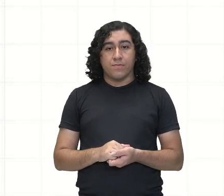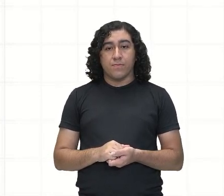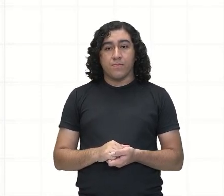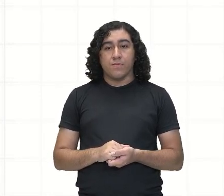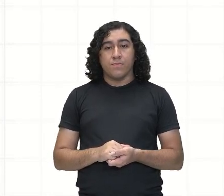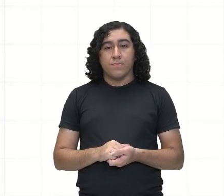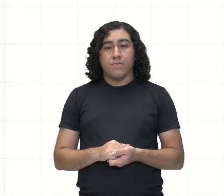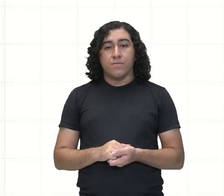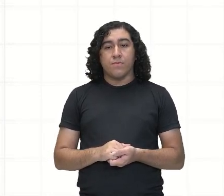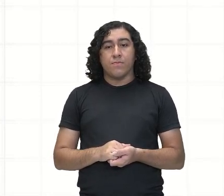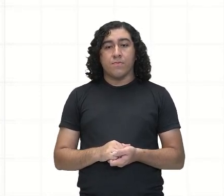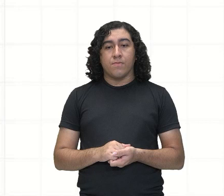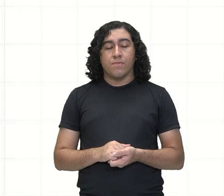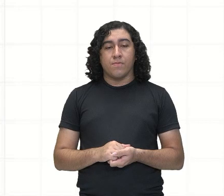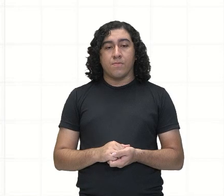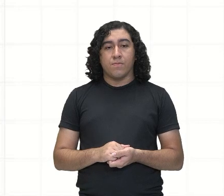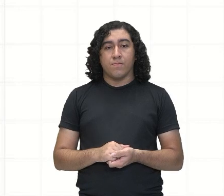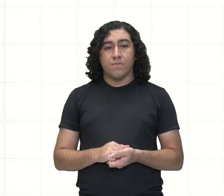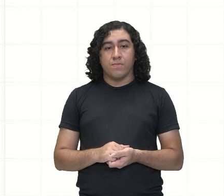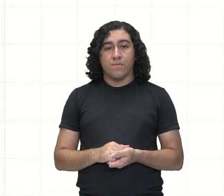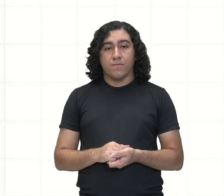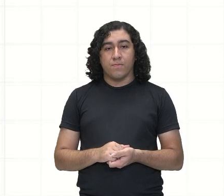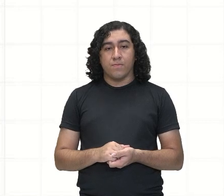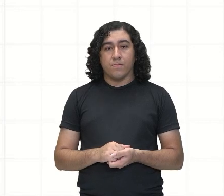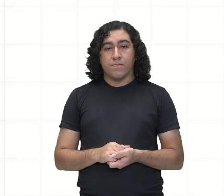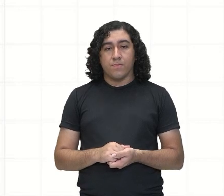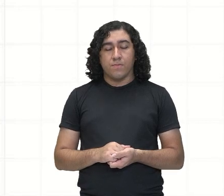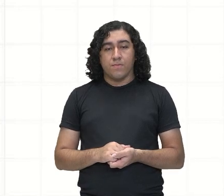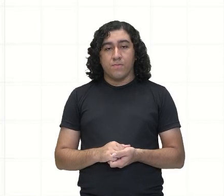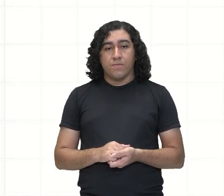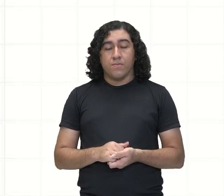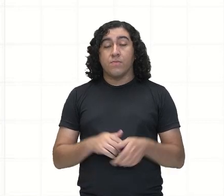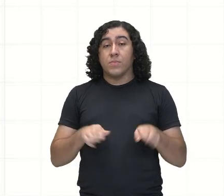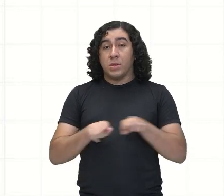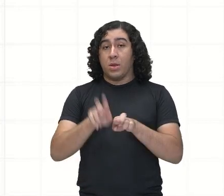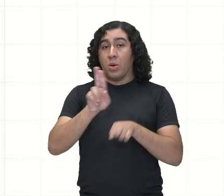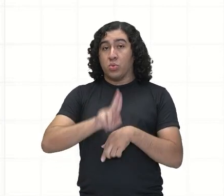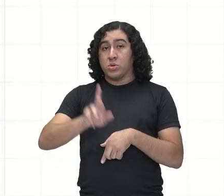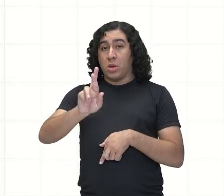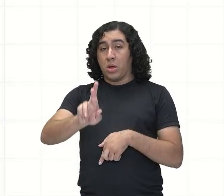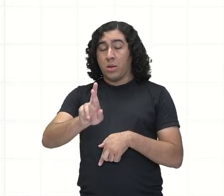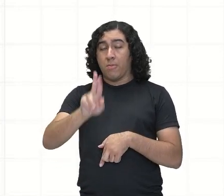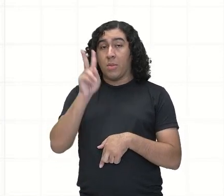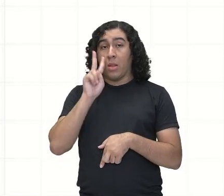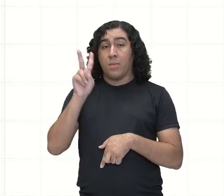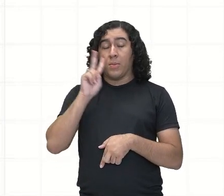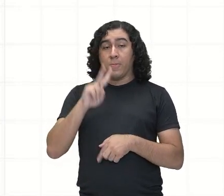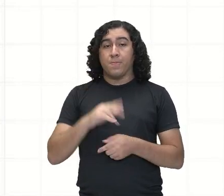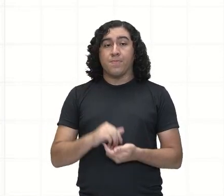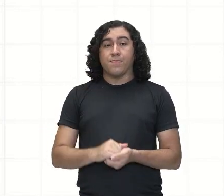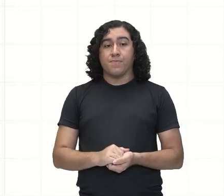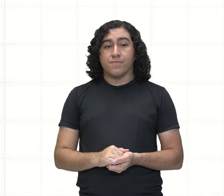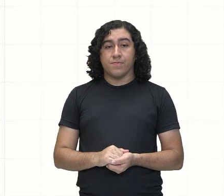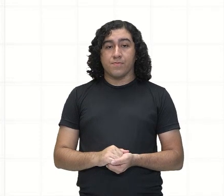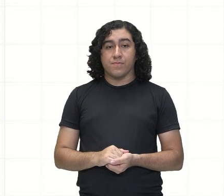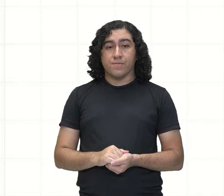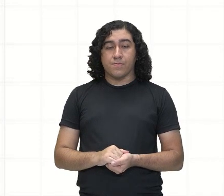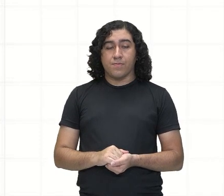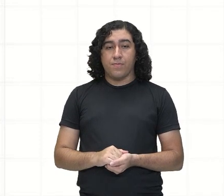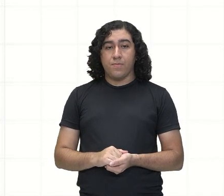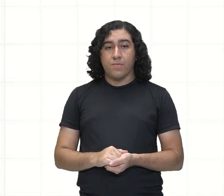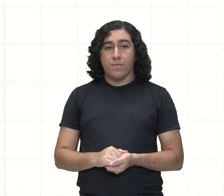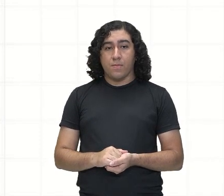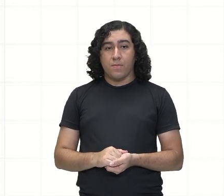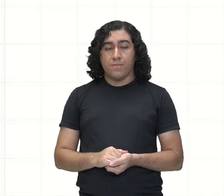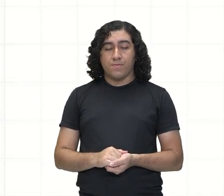Nessa forma, né? A gente utiliza o raio. Lembrando lá do nosso vídeo